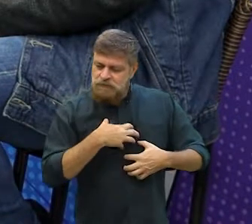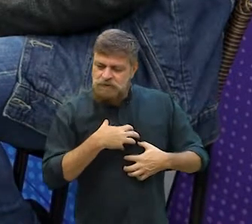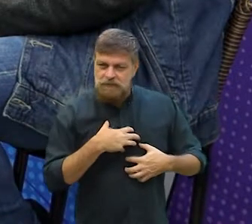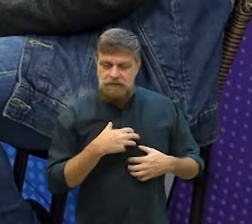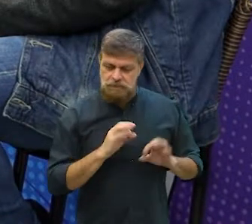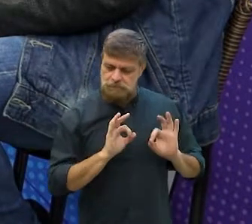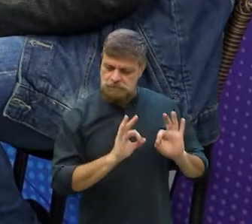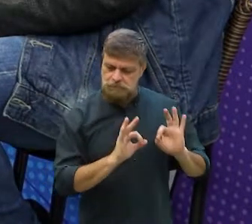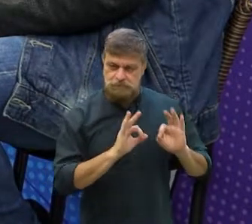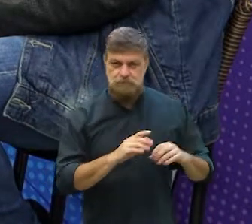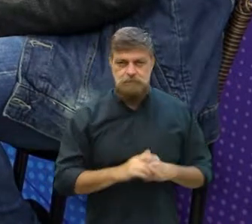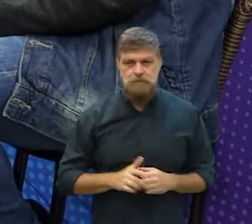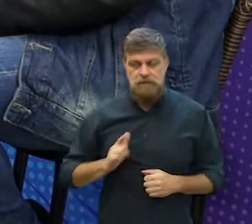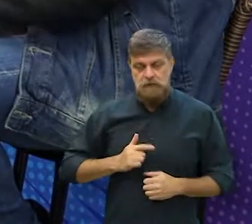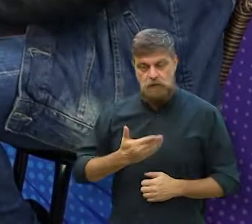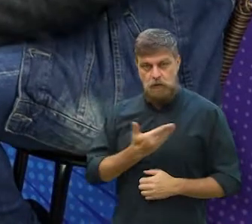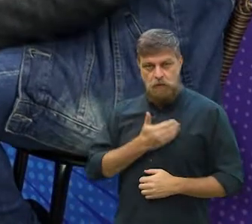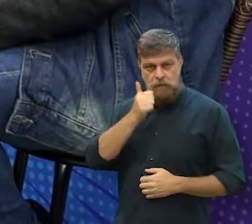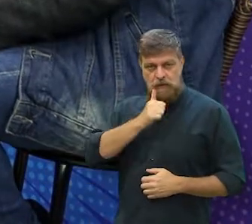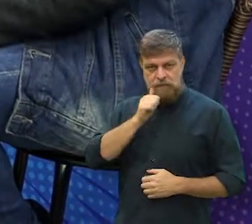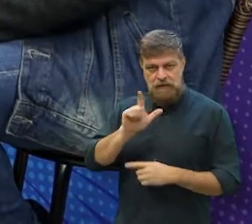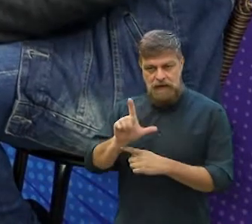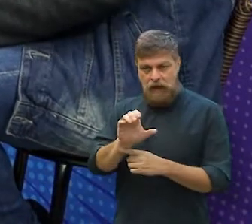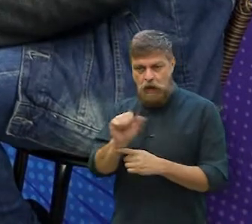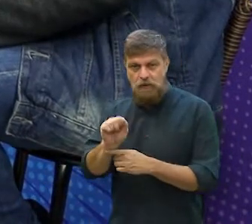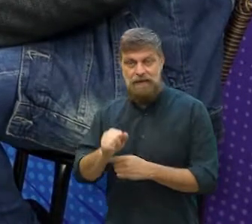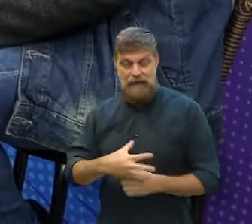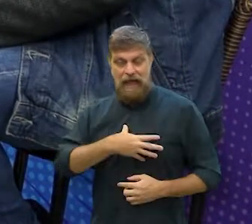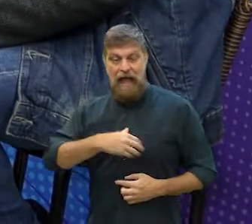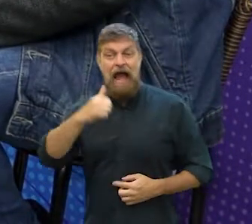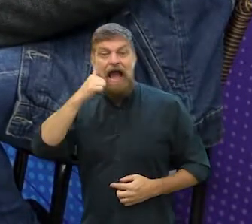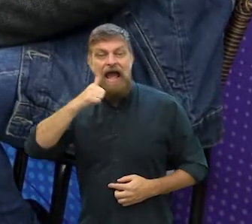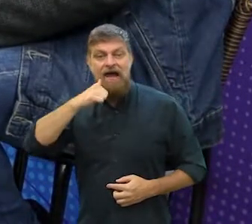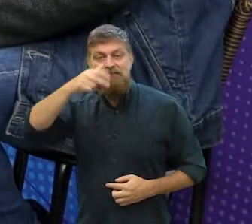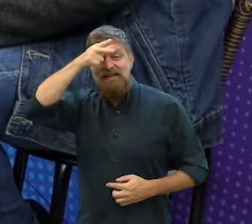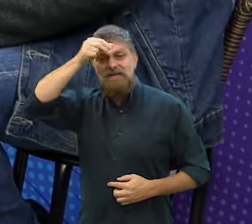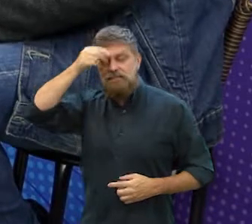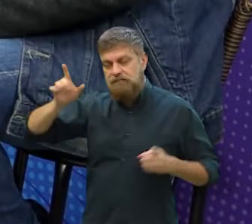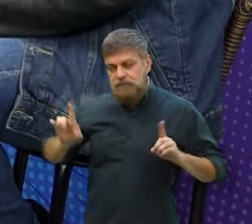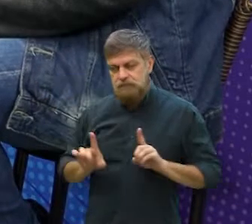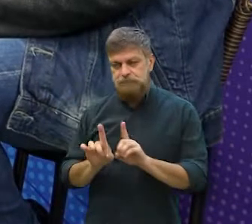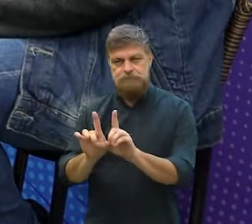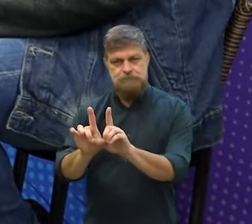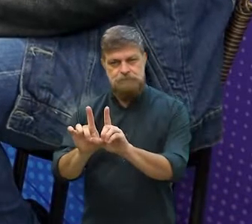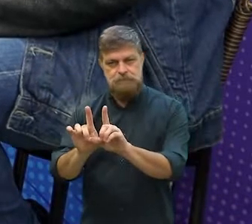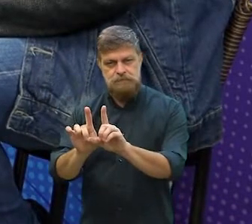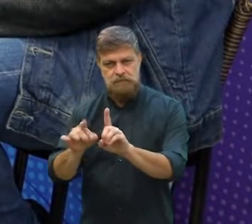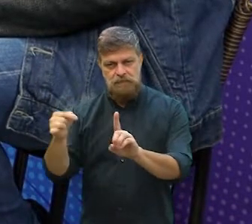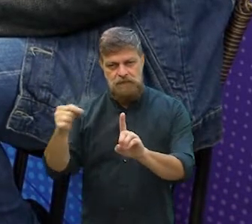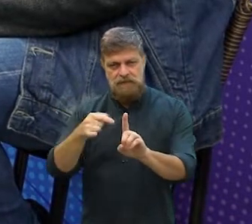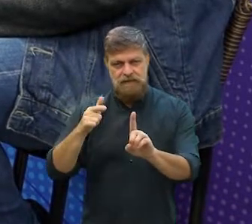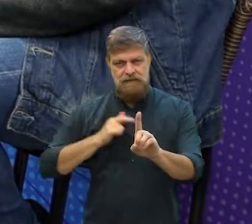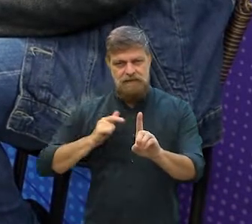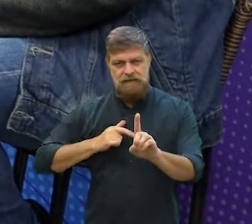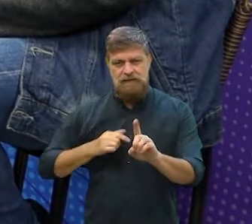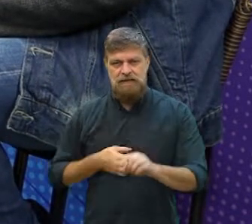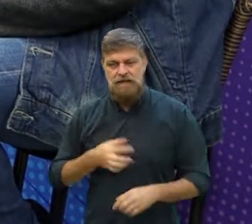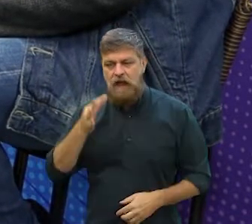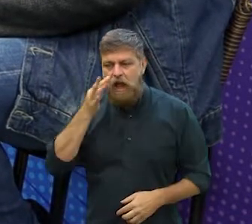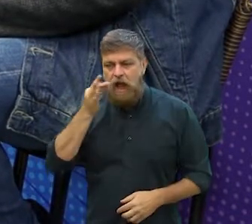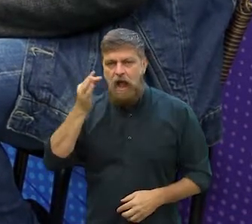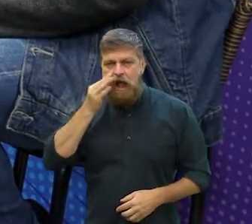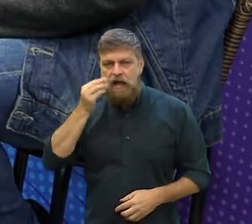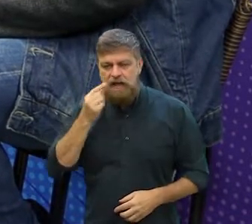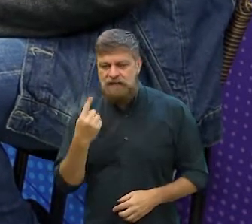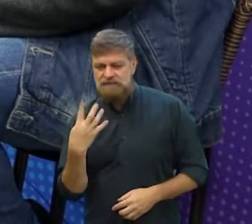amiga da protagonista, da Lola, que é a filha da prefeita da cidade e que ela anda e ela é seguida por muitos